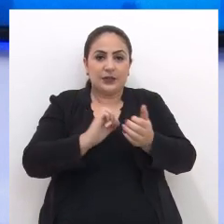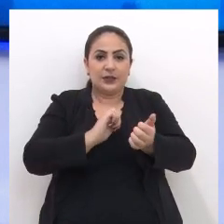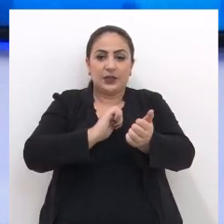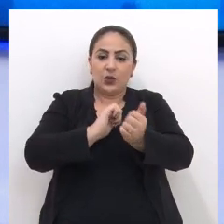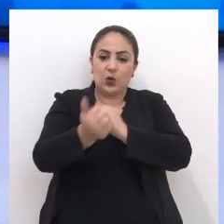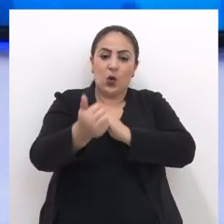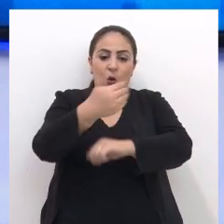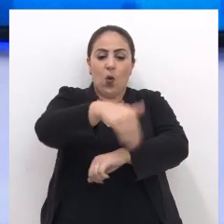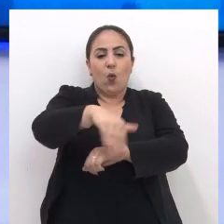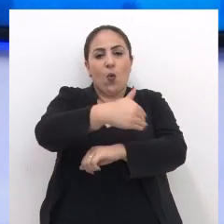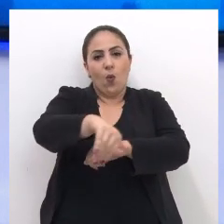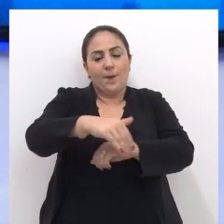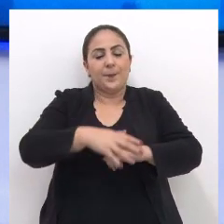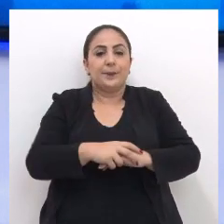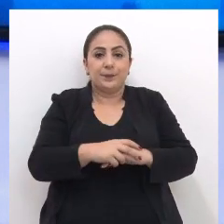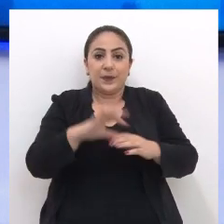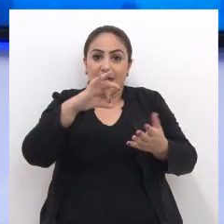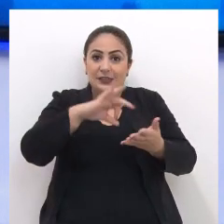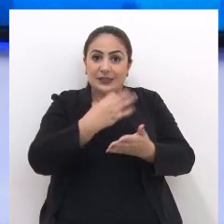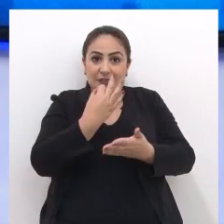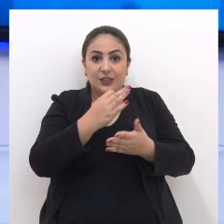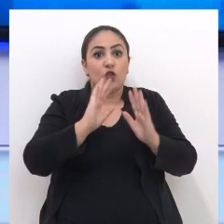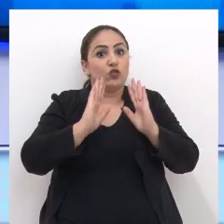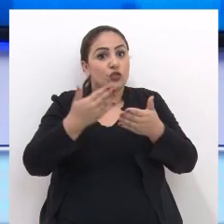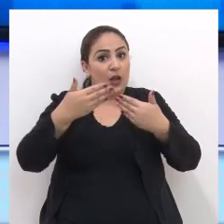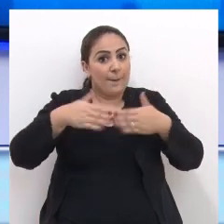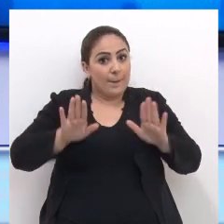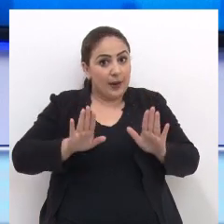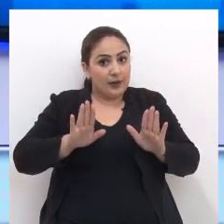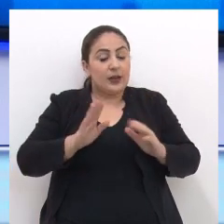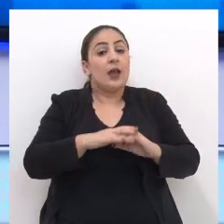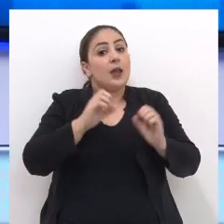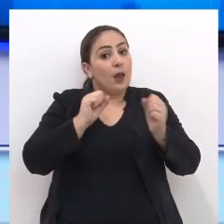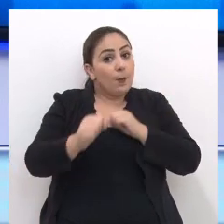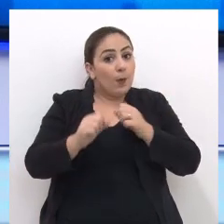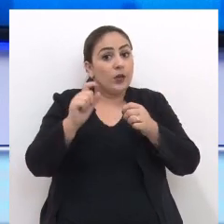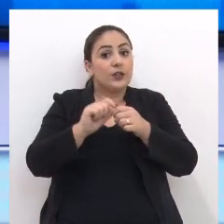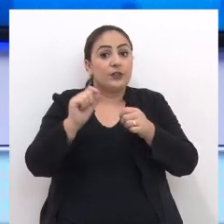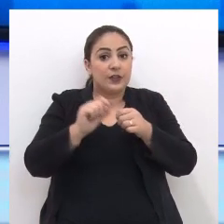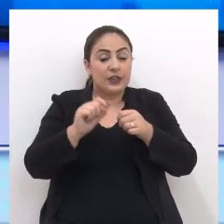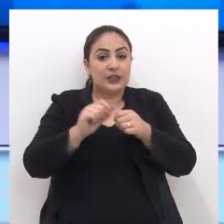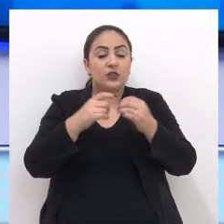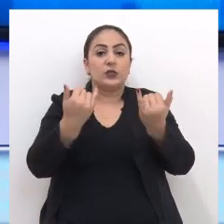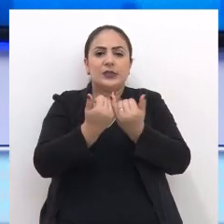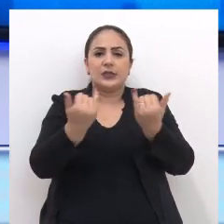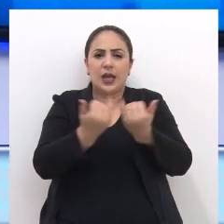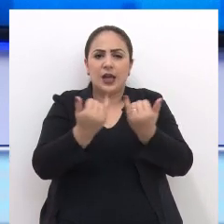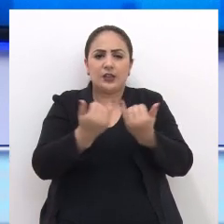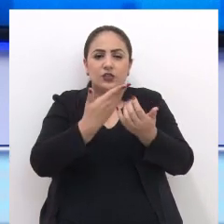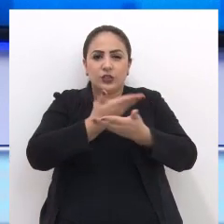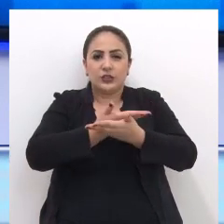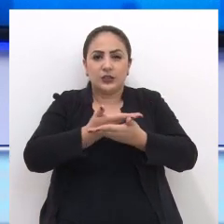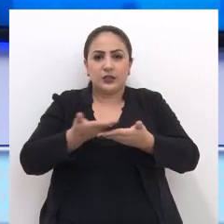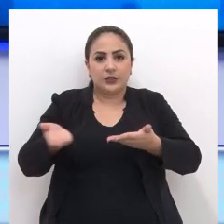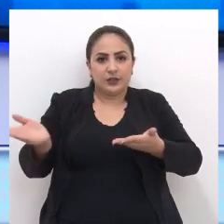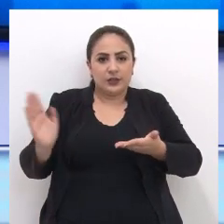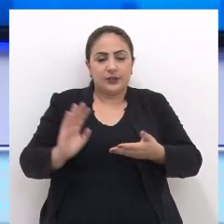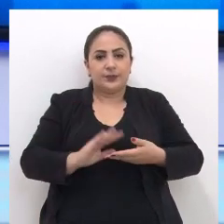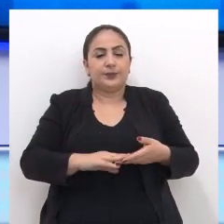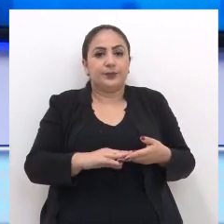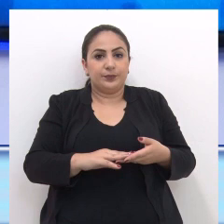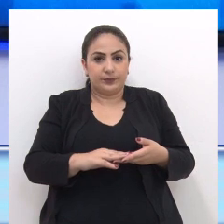Circuito Municipal de Corrida de Rua. As inscrições já estão abertas e podem ser feitas no site que está